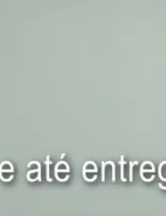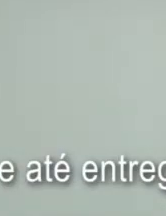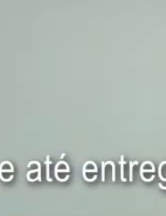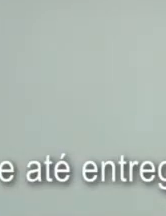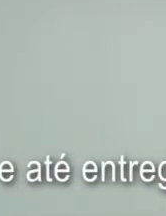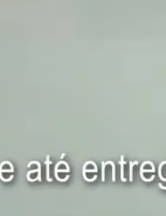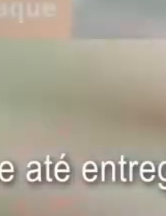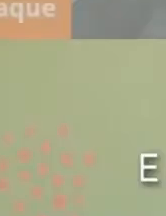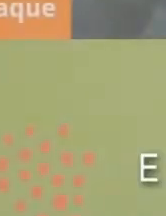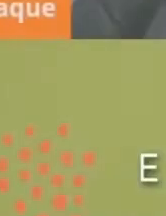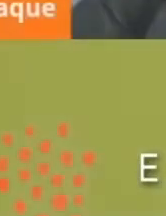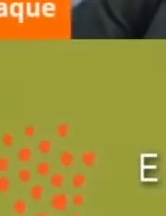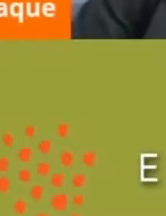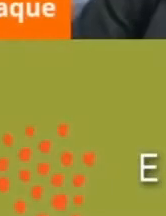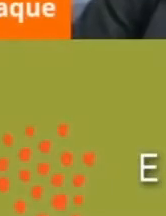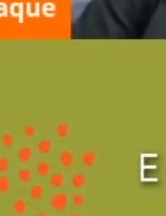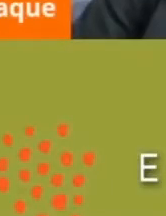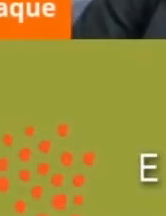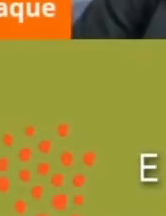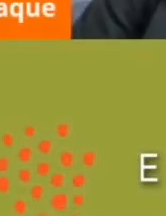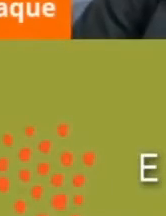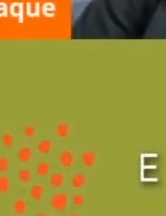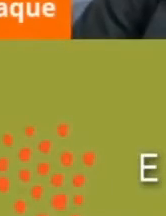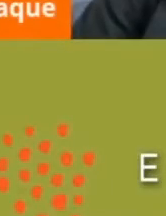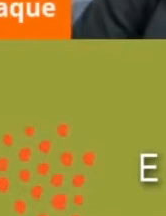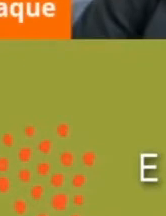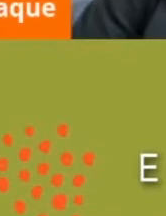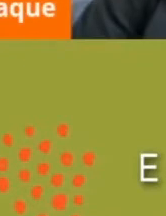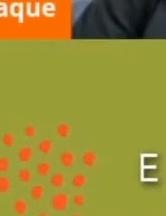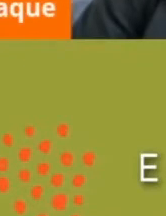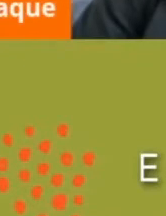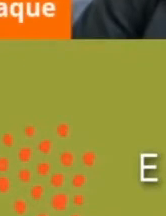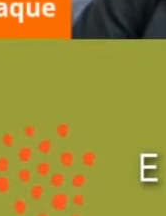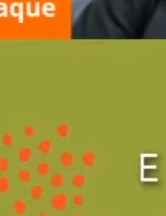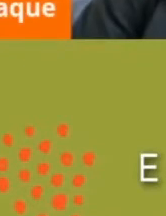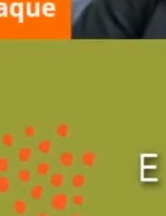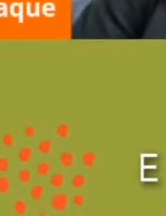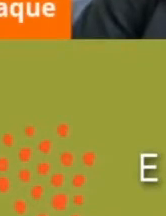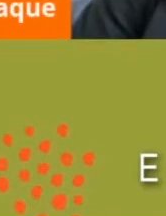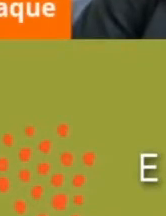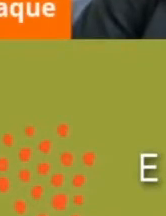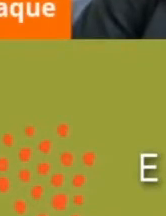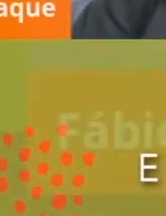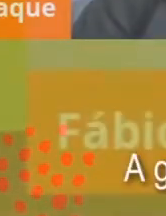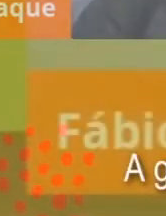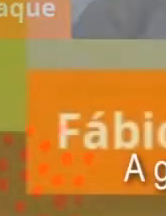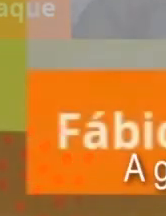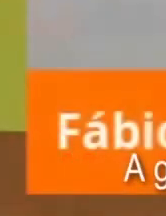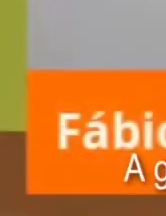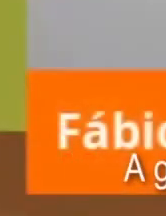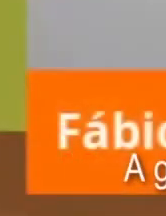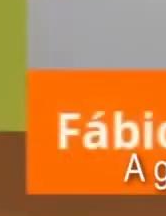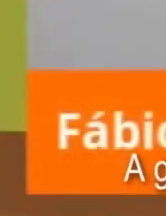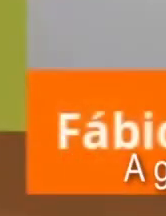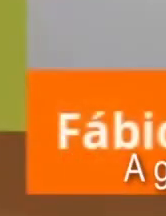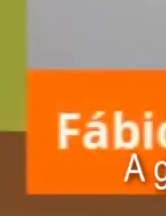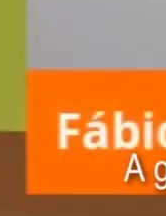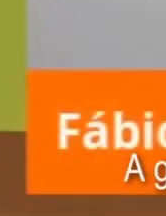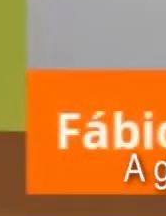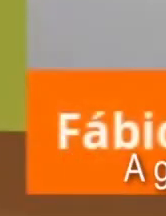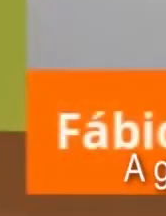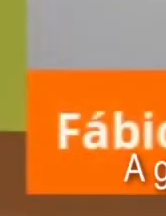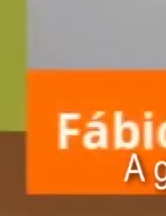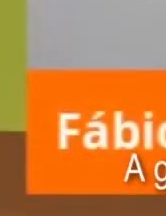-candidatos da cidade. Tudo bem? Estamos começando aqui o nosso Festival da Democracia. Então, a gente tem que